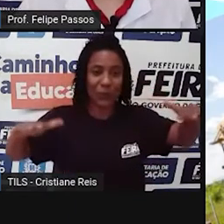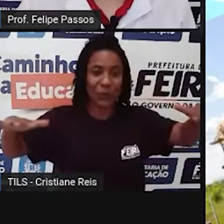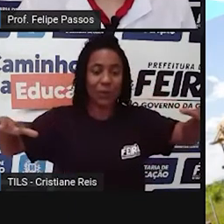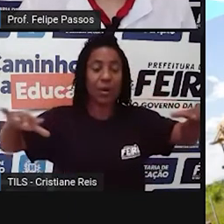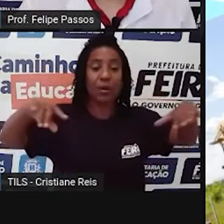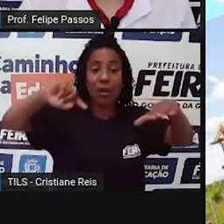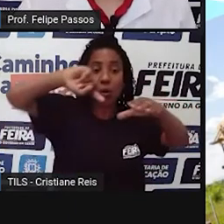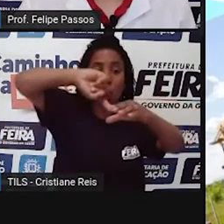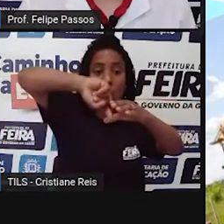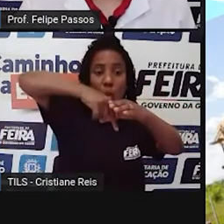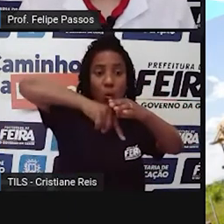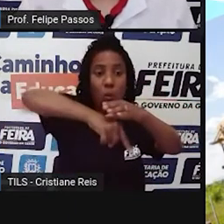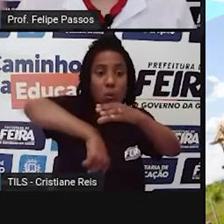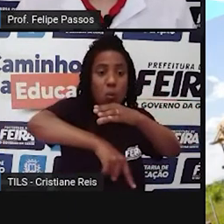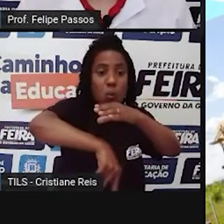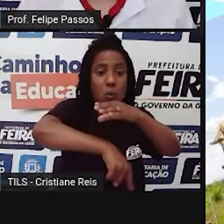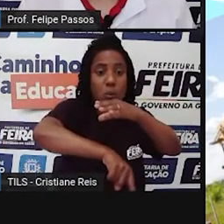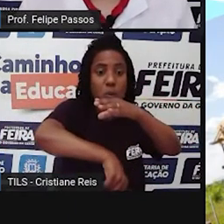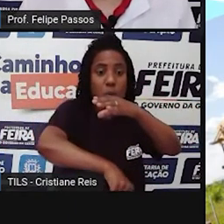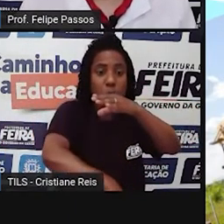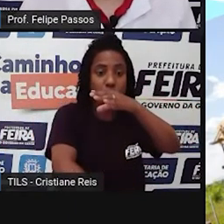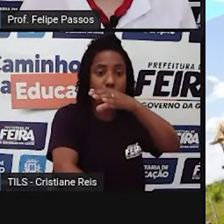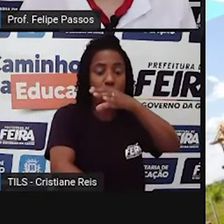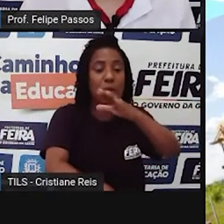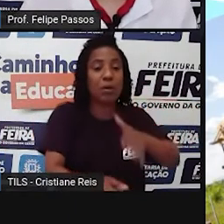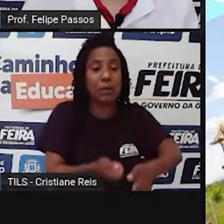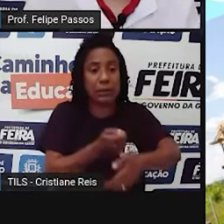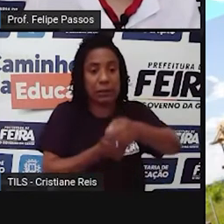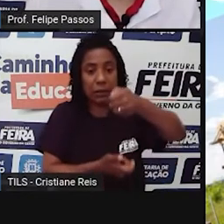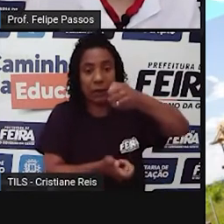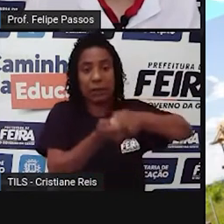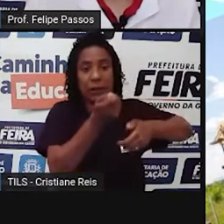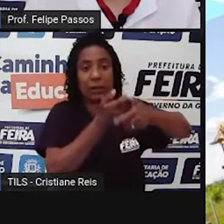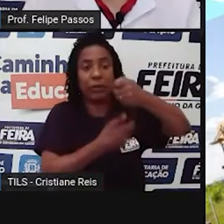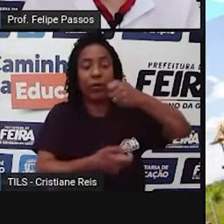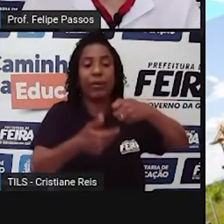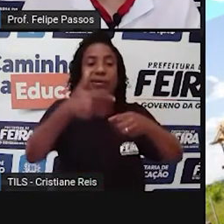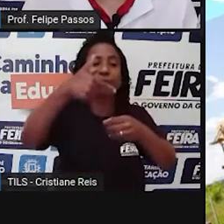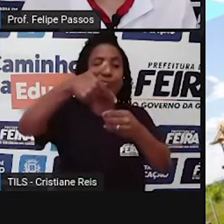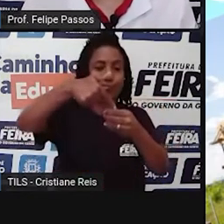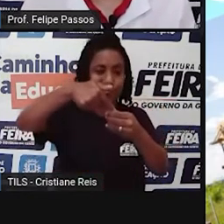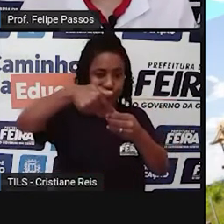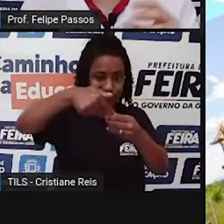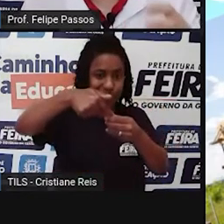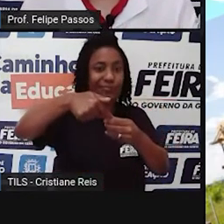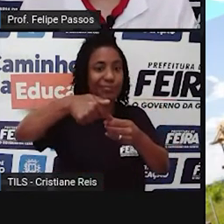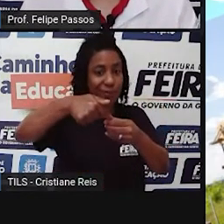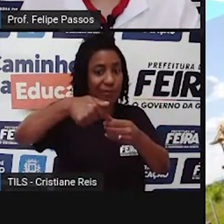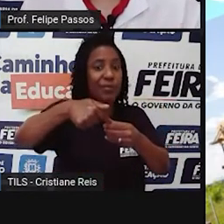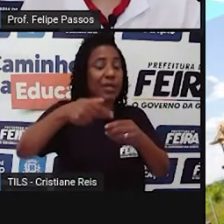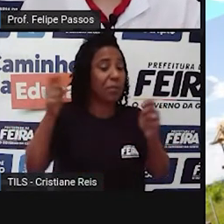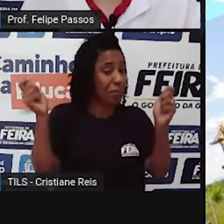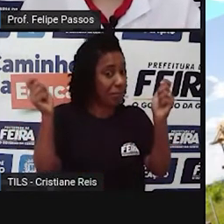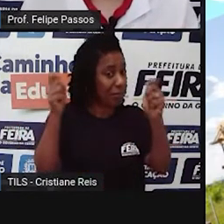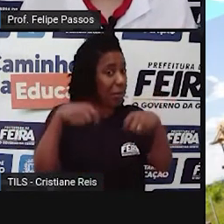né? E aí, de vez em quando pode ter um vazamento de óleo, de vez em quando naquela, naquele local ali onde vai ser perfurado, tinha um recife